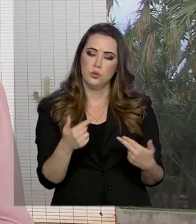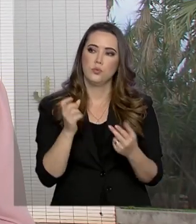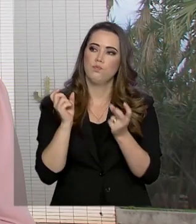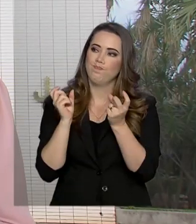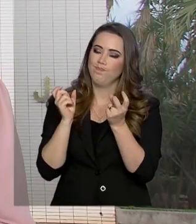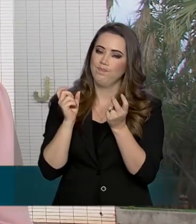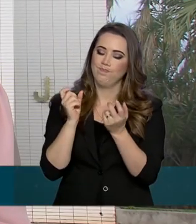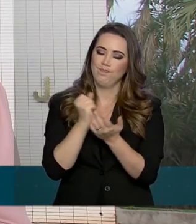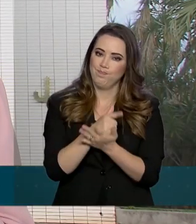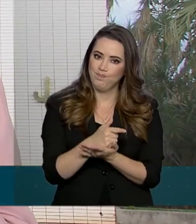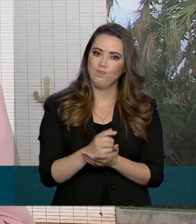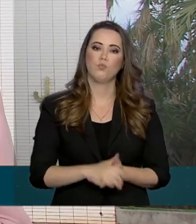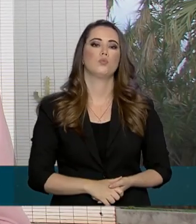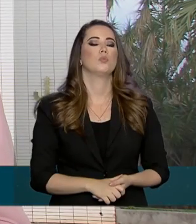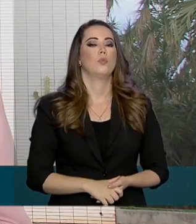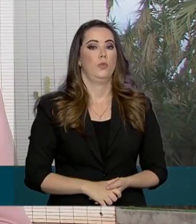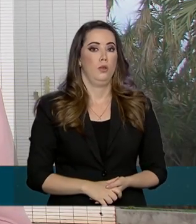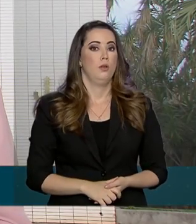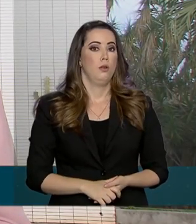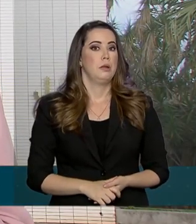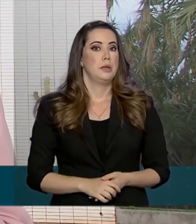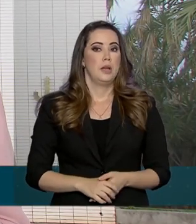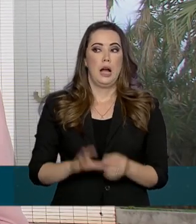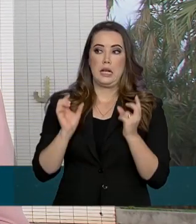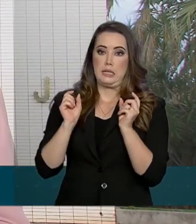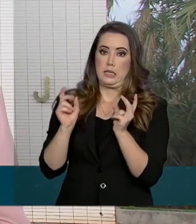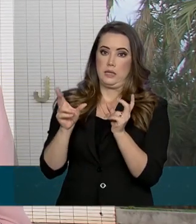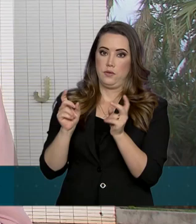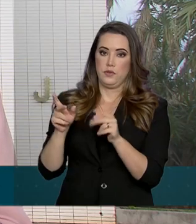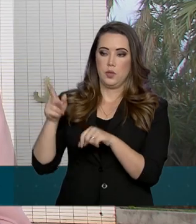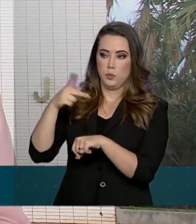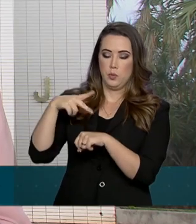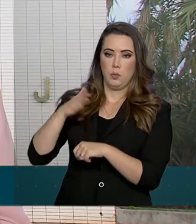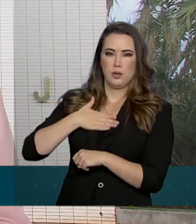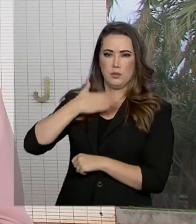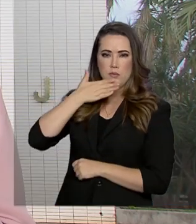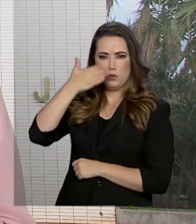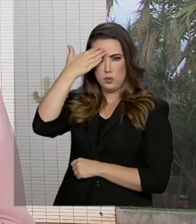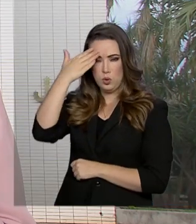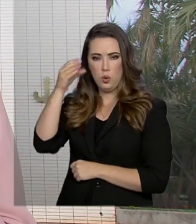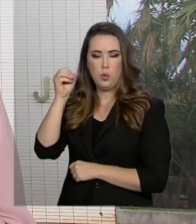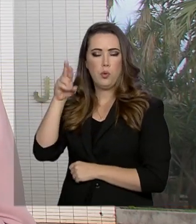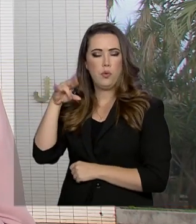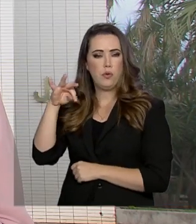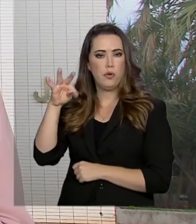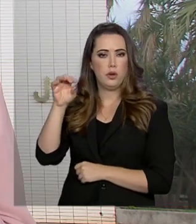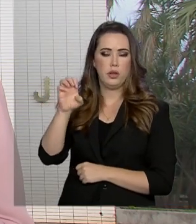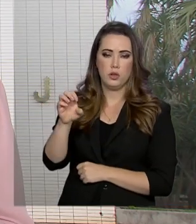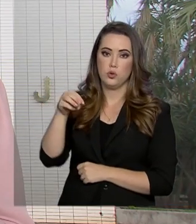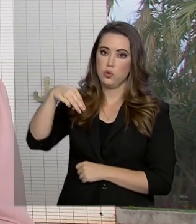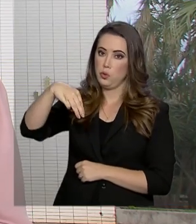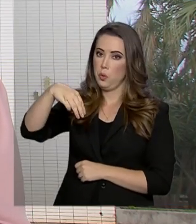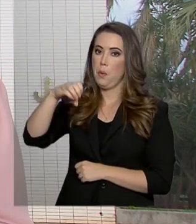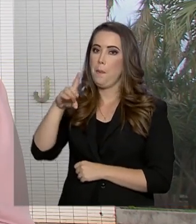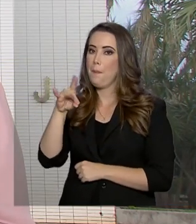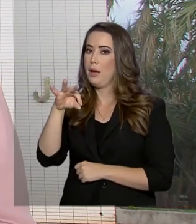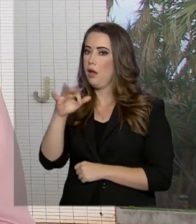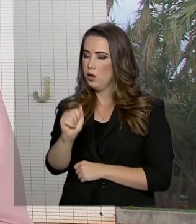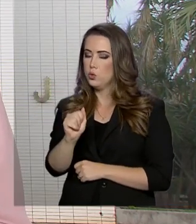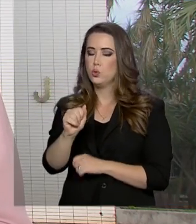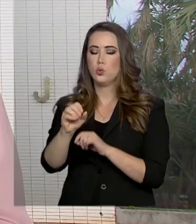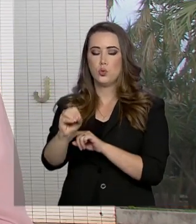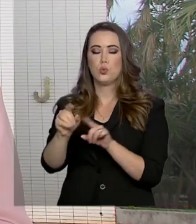levantamento, as exportações para o Oriente Médio tiveram alta de 9,1% em 2019. Carne de frango,